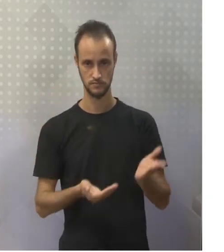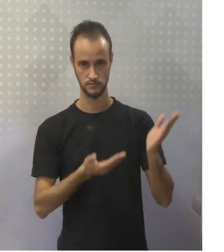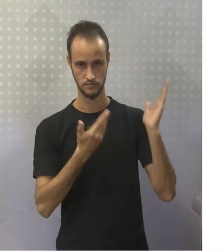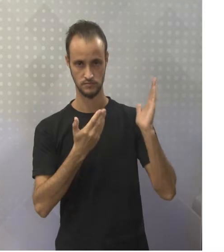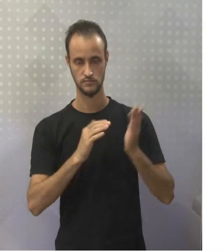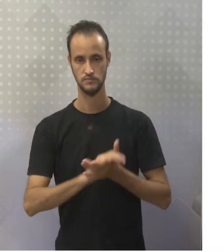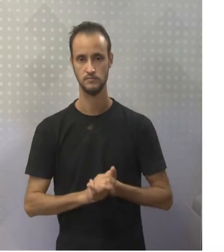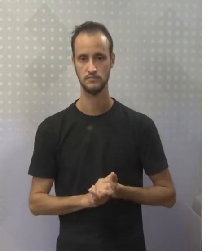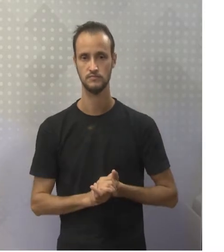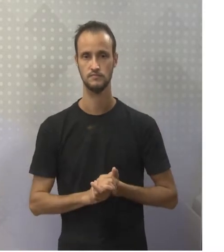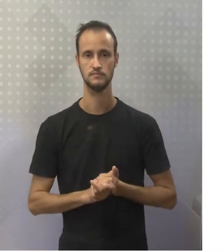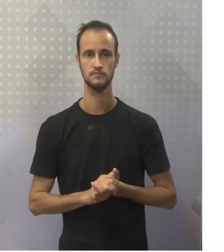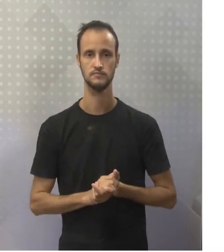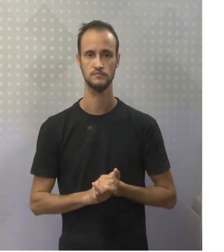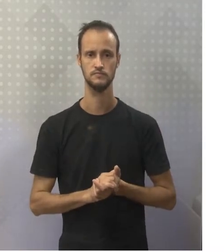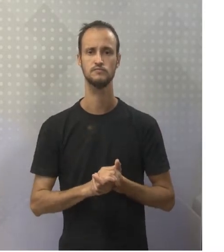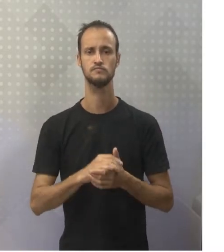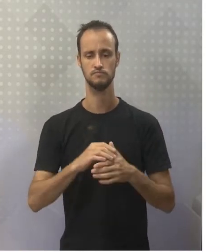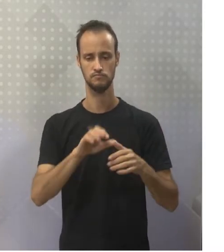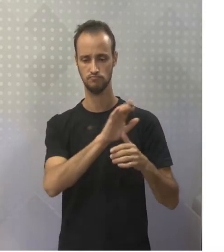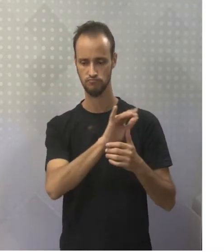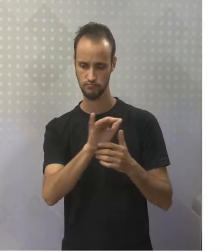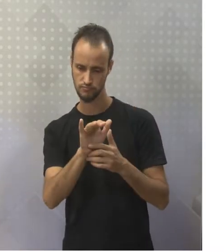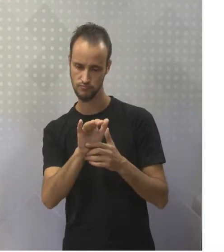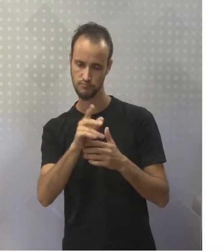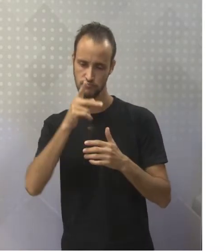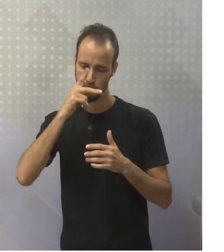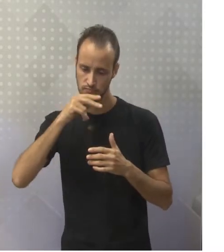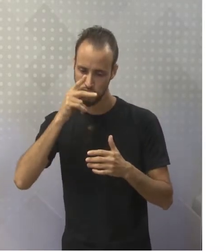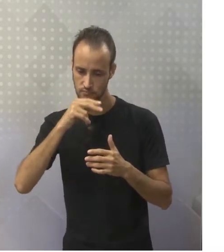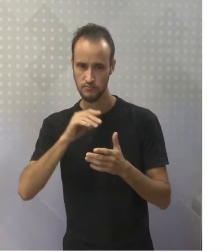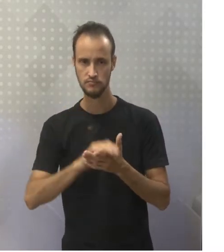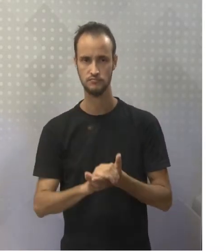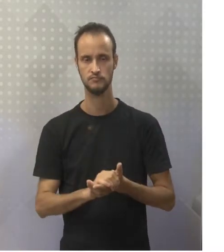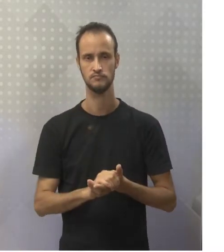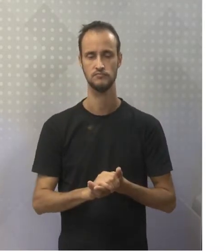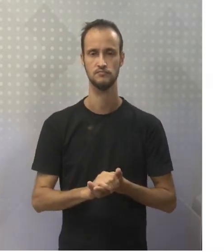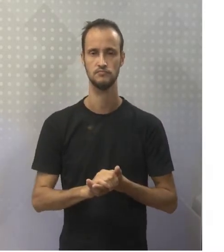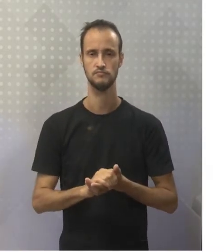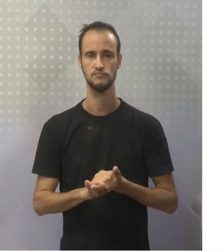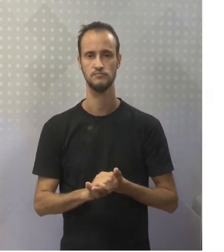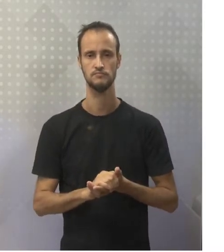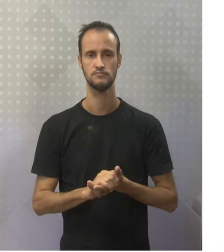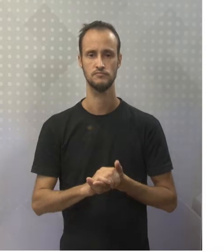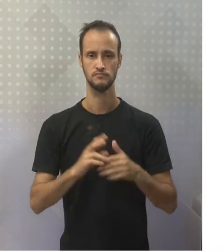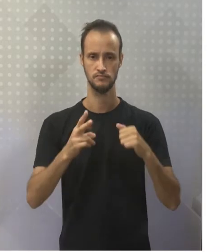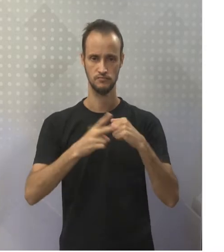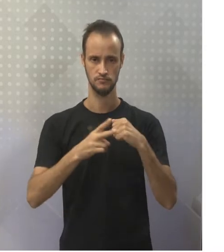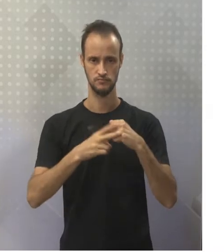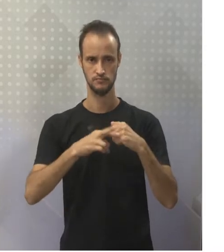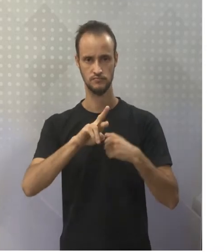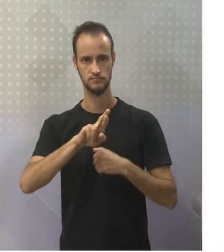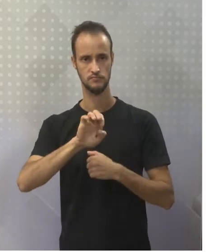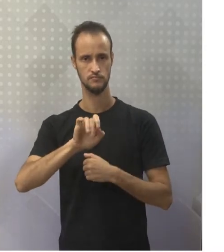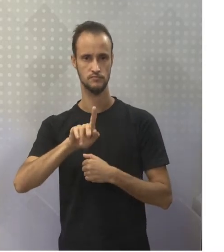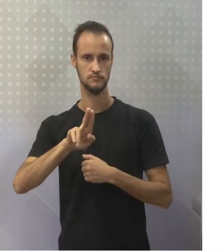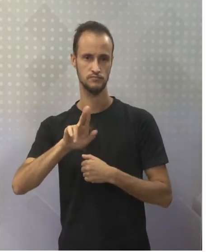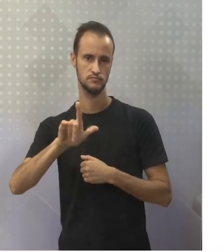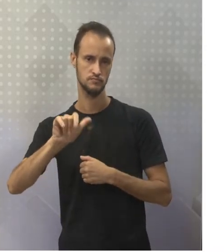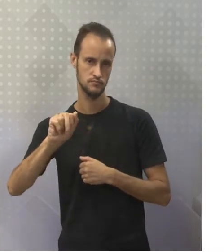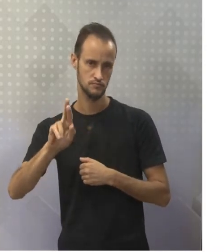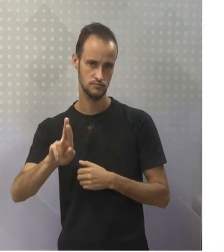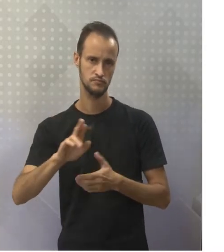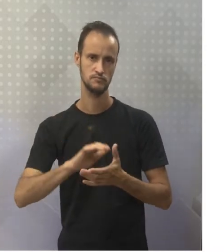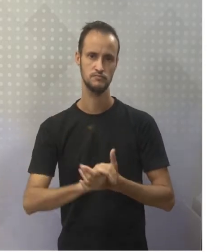no participio, conserva a mesma terminação, arrived, né? Ou seja, verbos regulares têm a mesma termina,